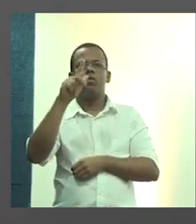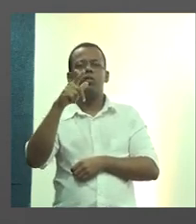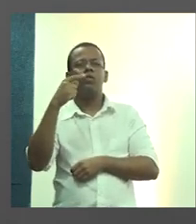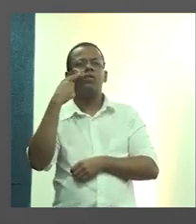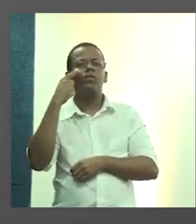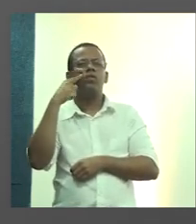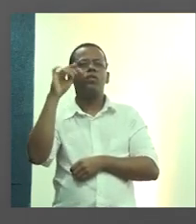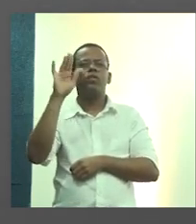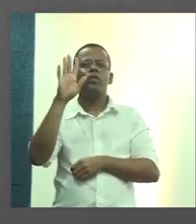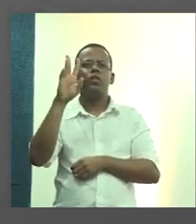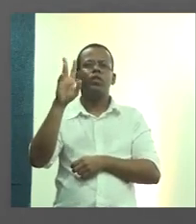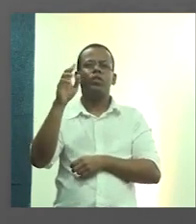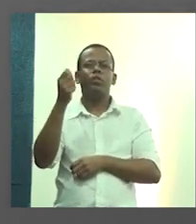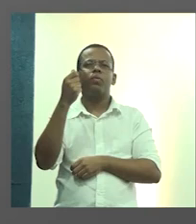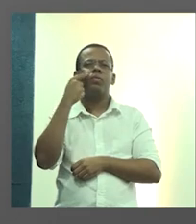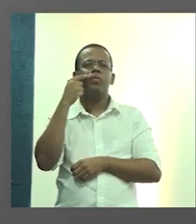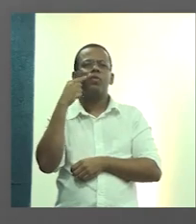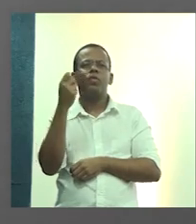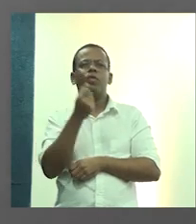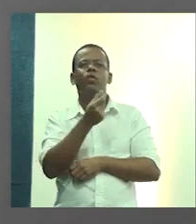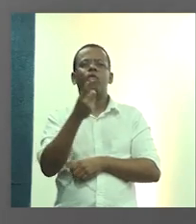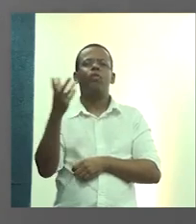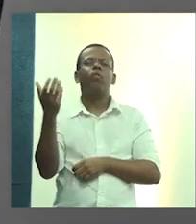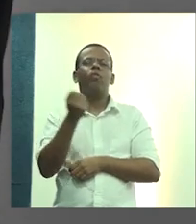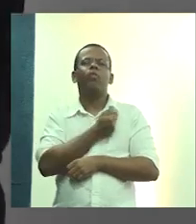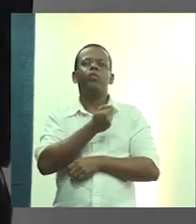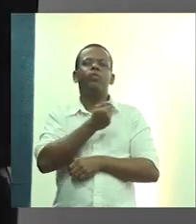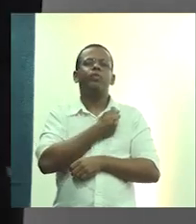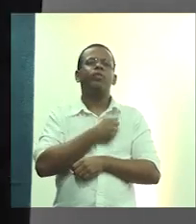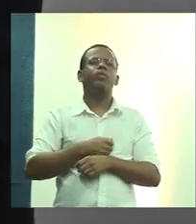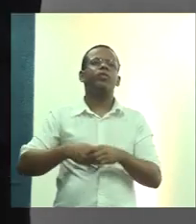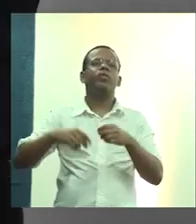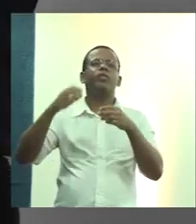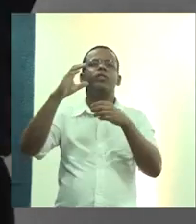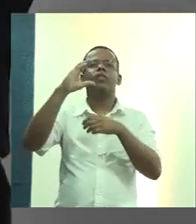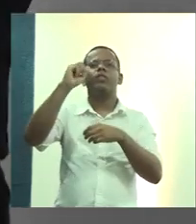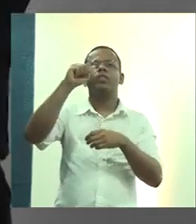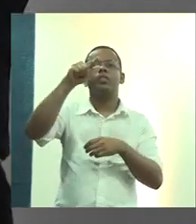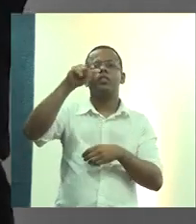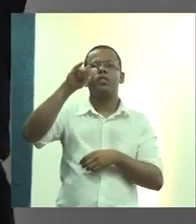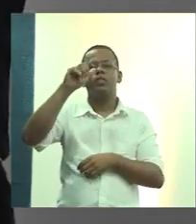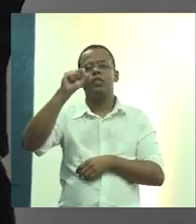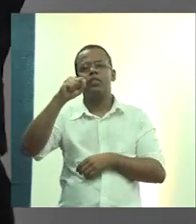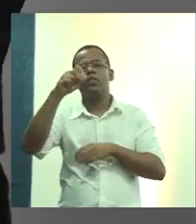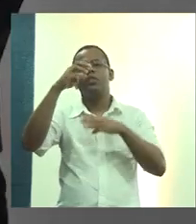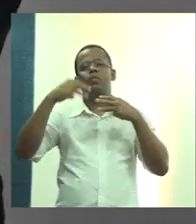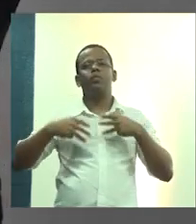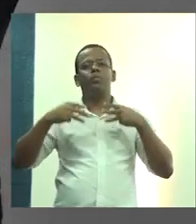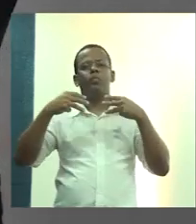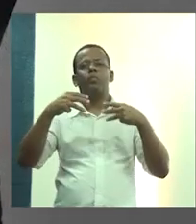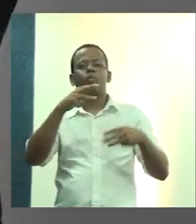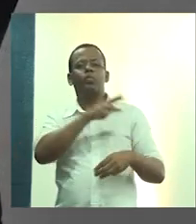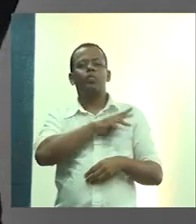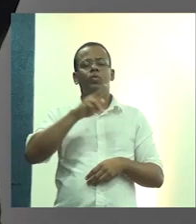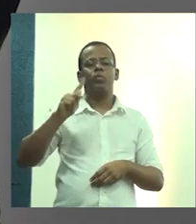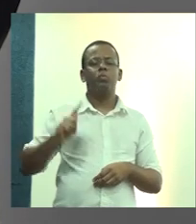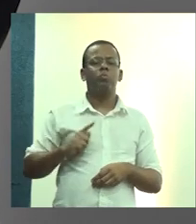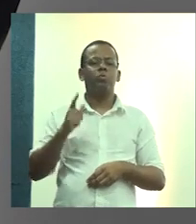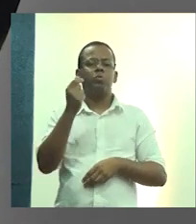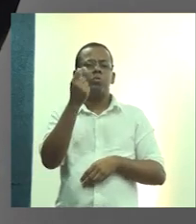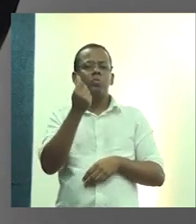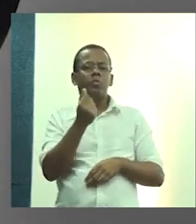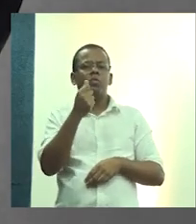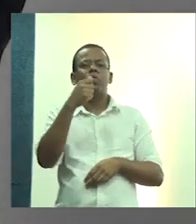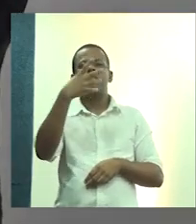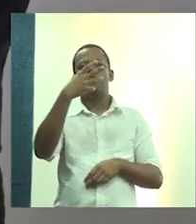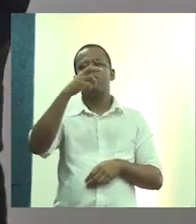para a gente poder ter um número de referência. Lá em Caxias do Sul, também o Ministério Público colocou um valor disponível de R$